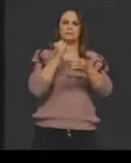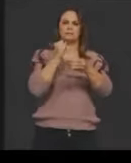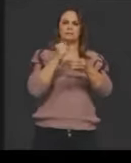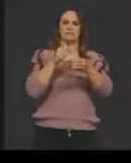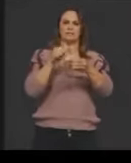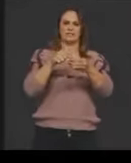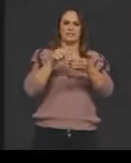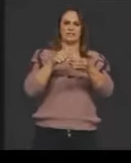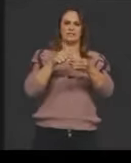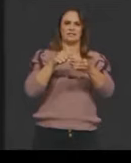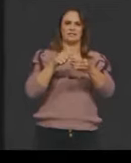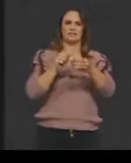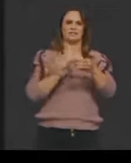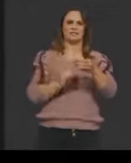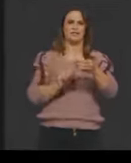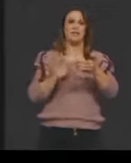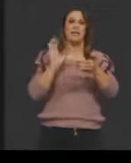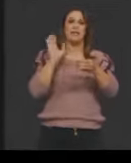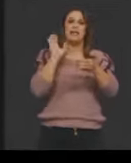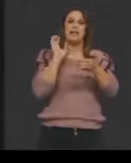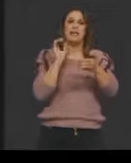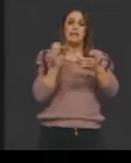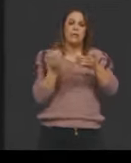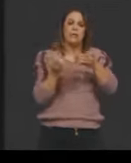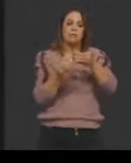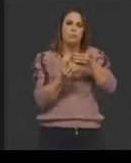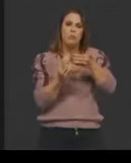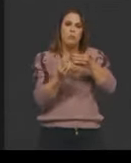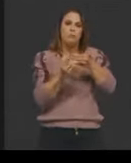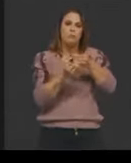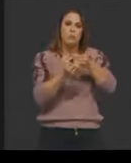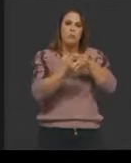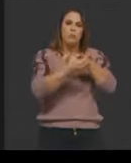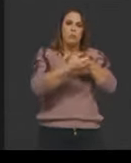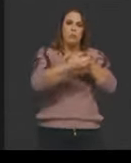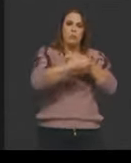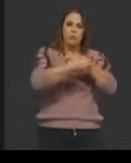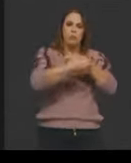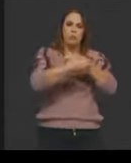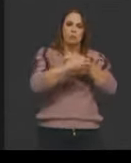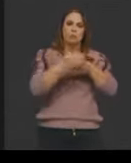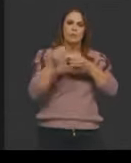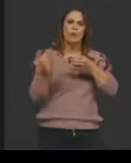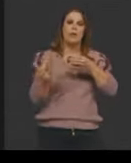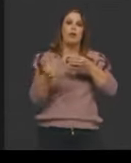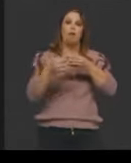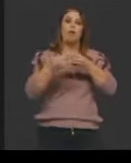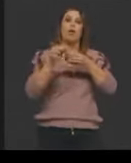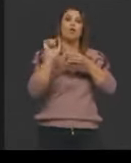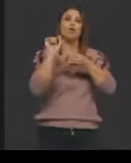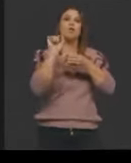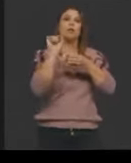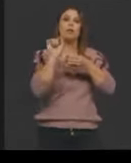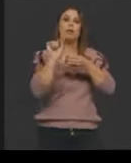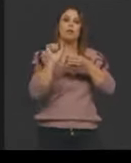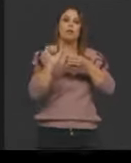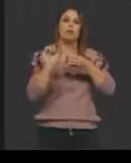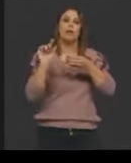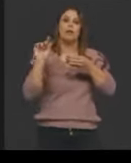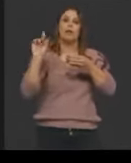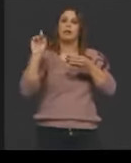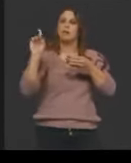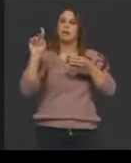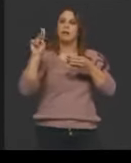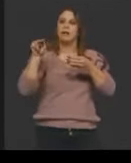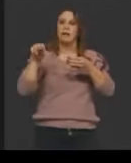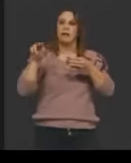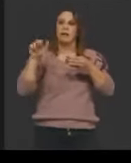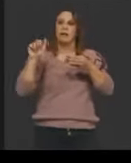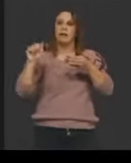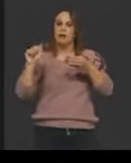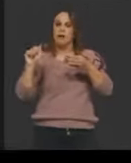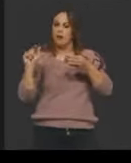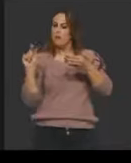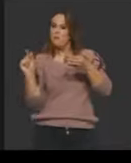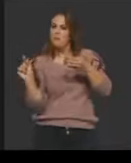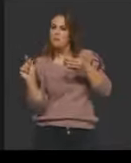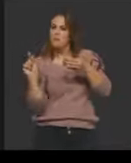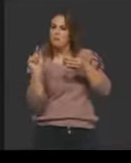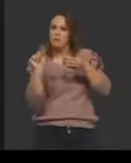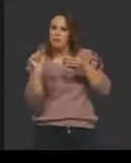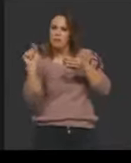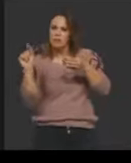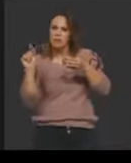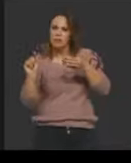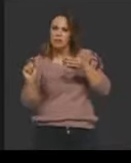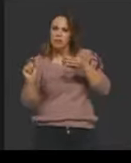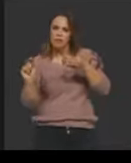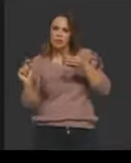solução contendo aos fragmentos de DNA para, então, eu fazer essa técnica de eletroforese. lembrando sempre